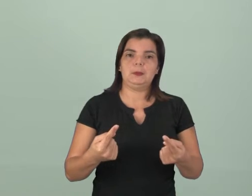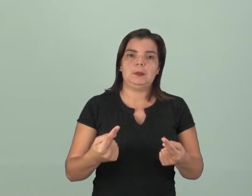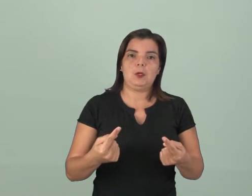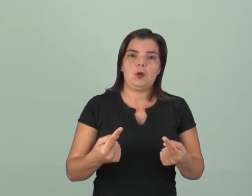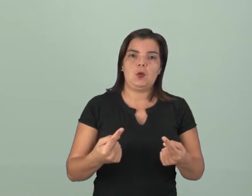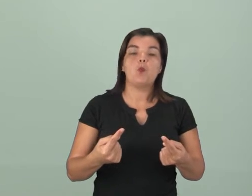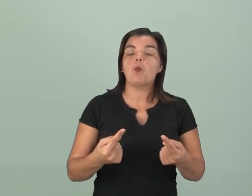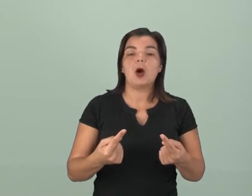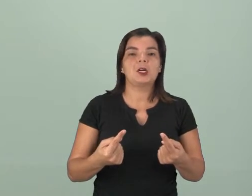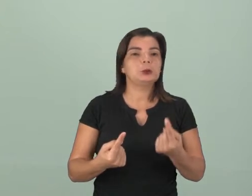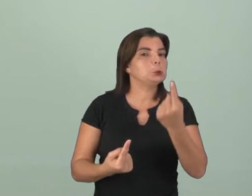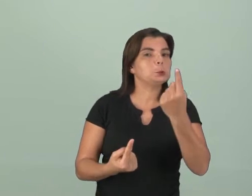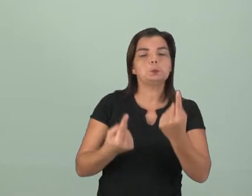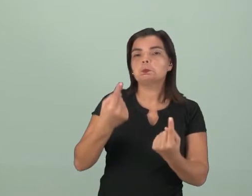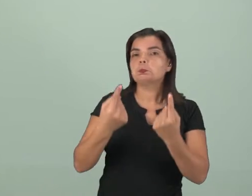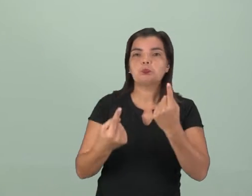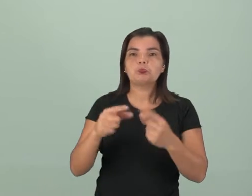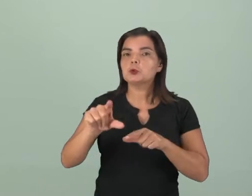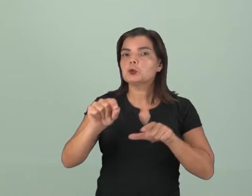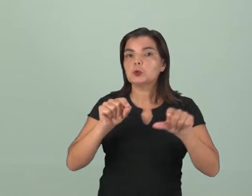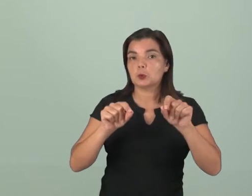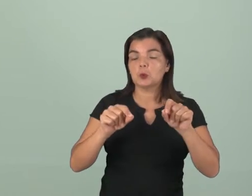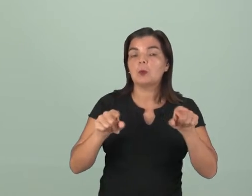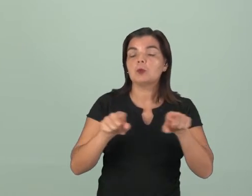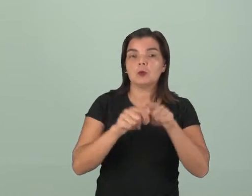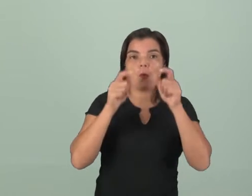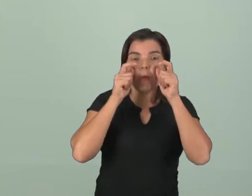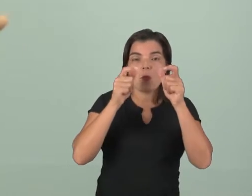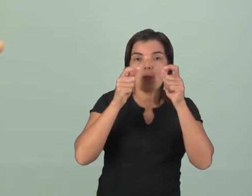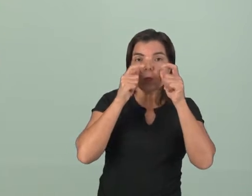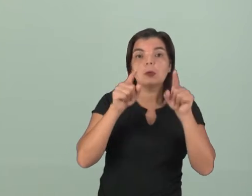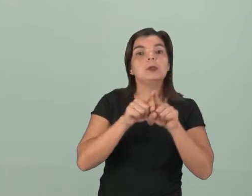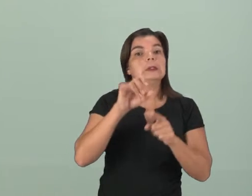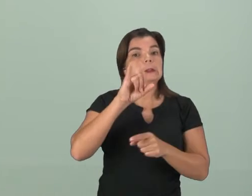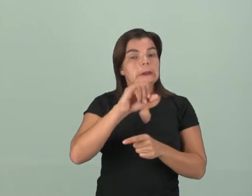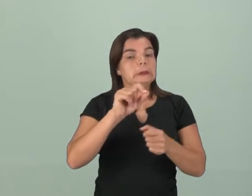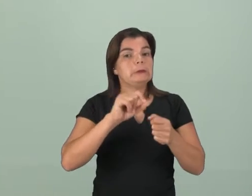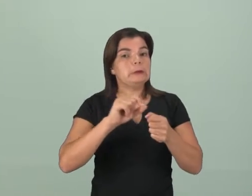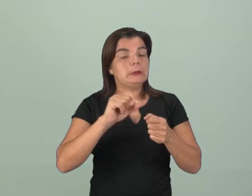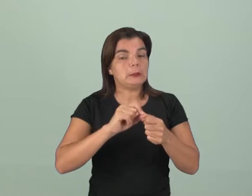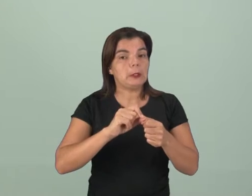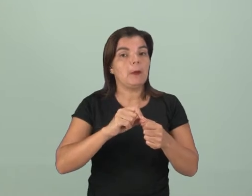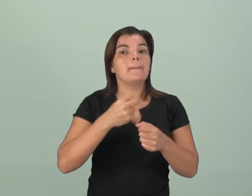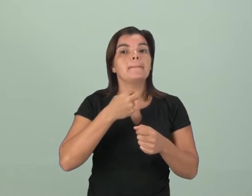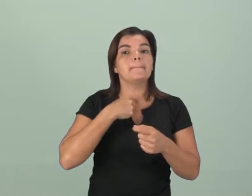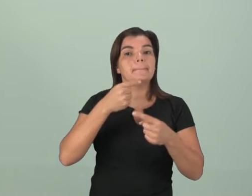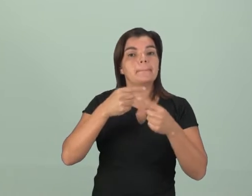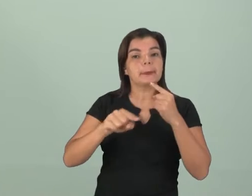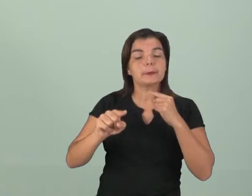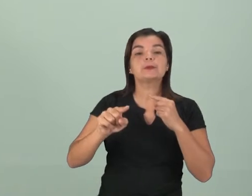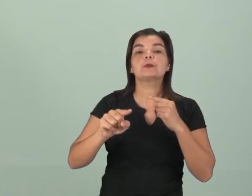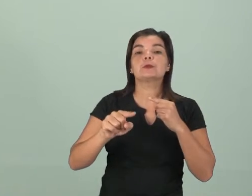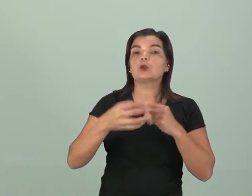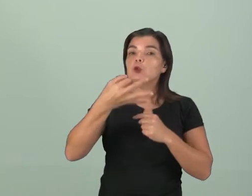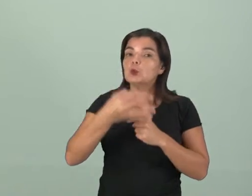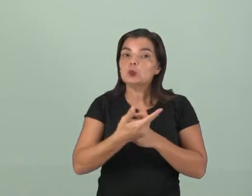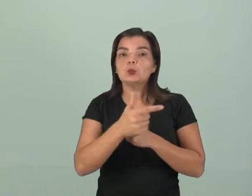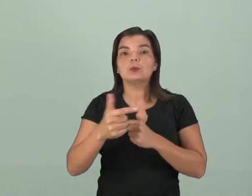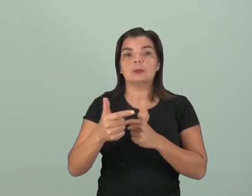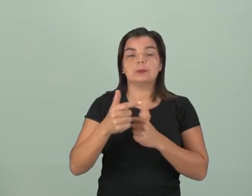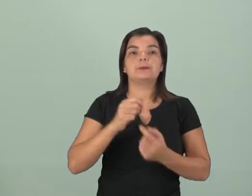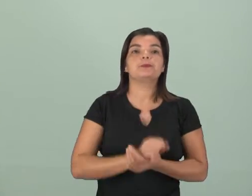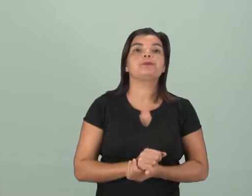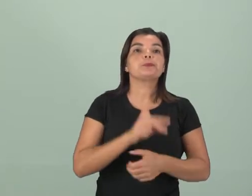se vale de nenhuma delas para os seus interesses. Se ele fizer isso, está cometendo um erro, está sendo injusto.